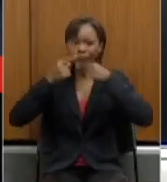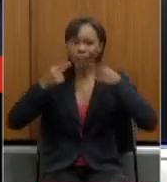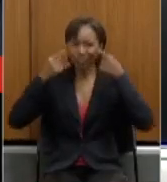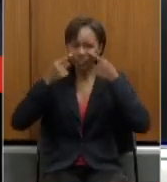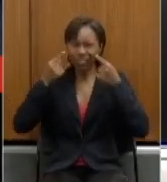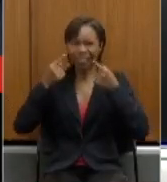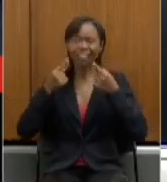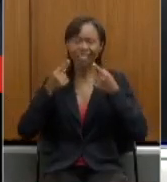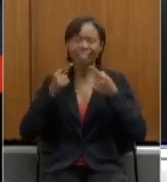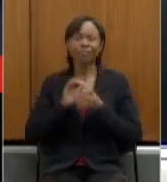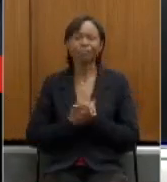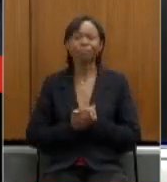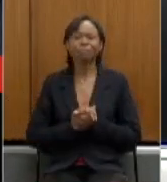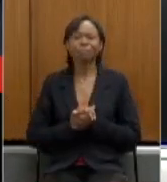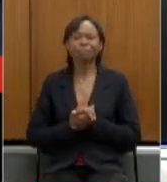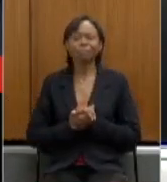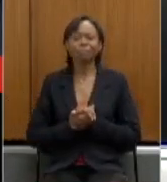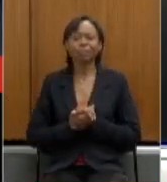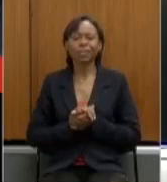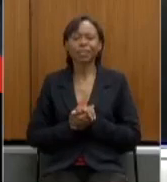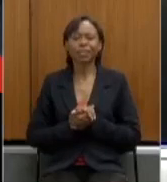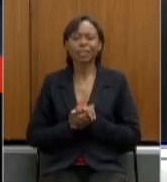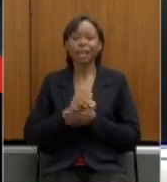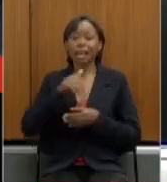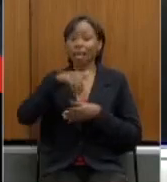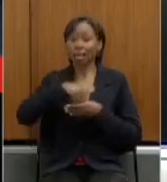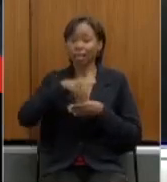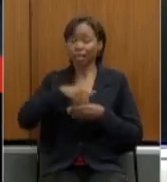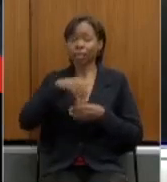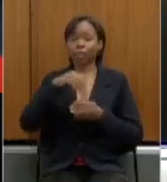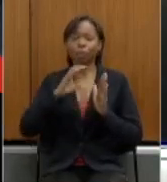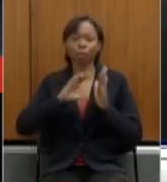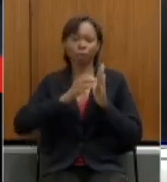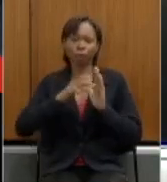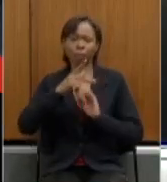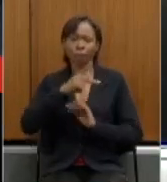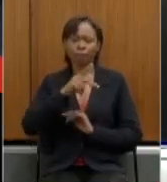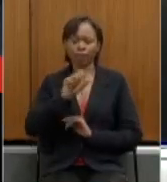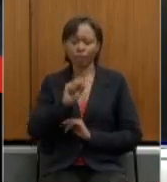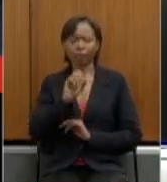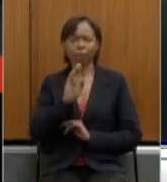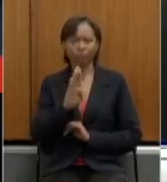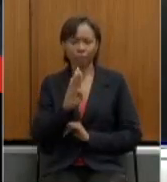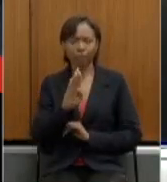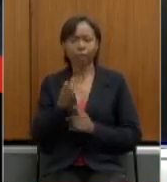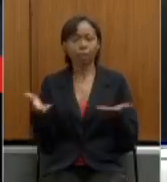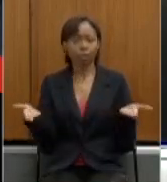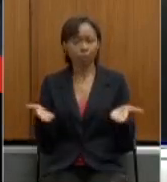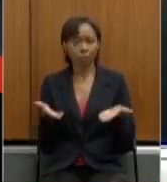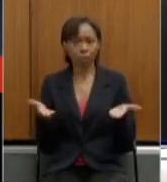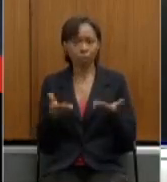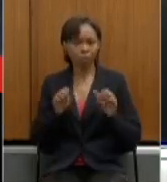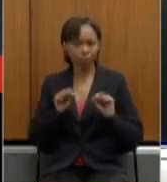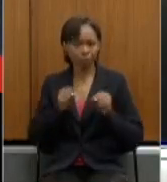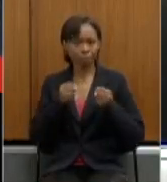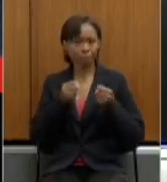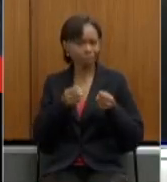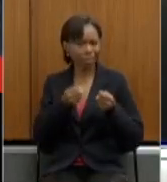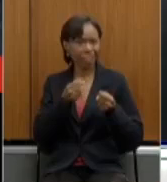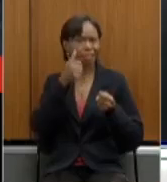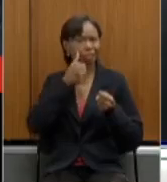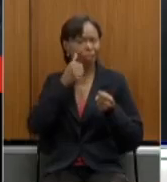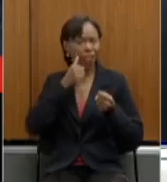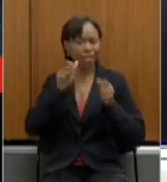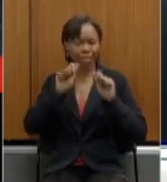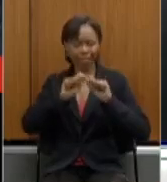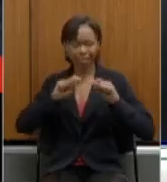eleita deputada estadual pelo PSB e atualmente é presidente da Comissão de Defesa da Mulher na Assembleia